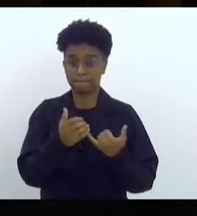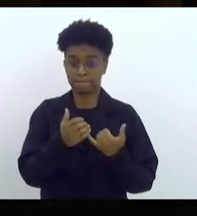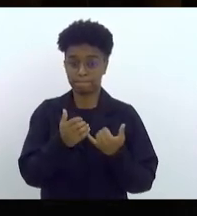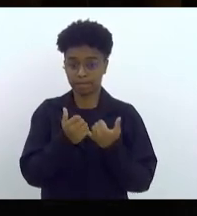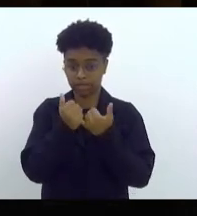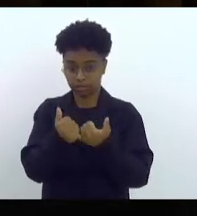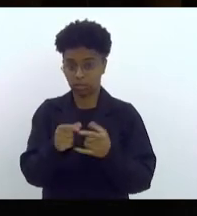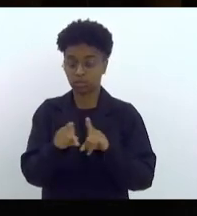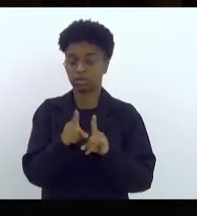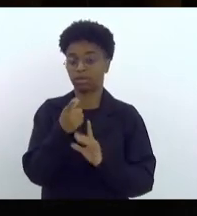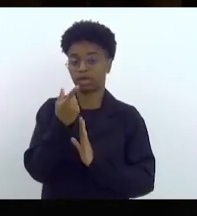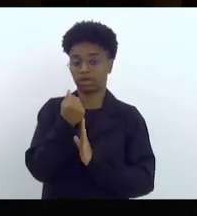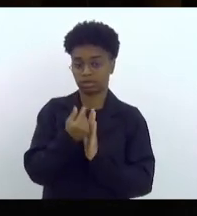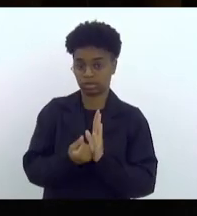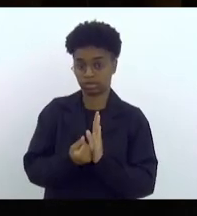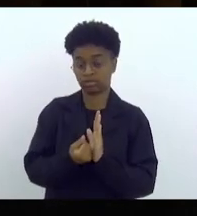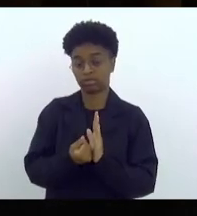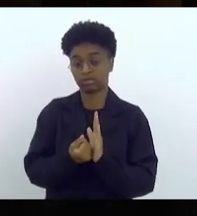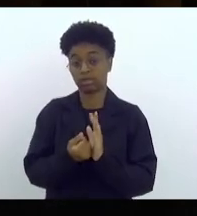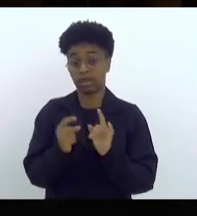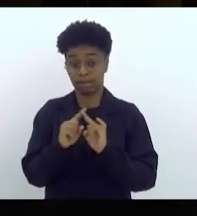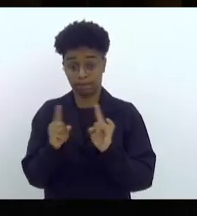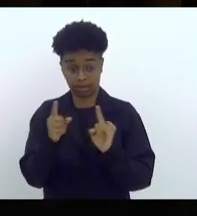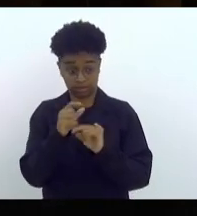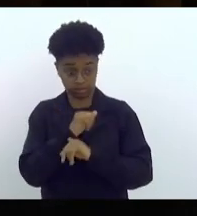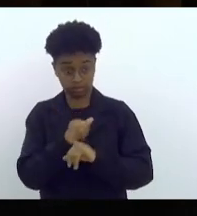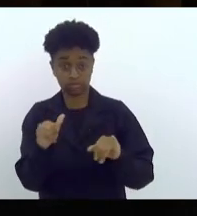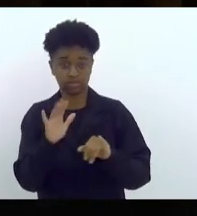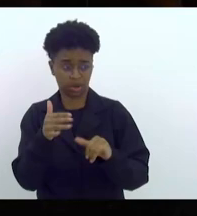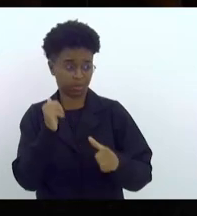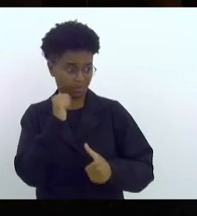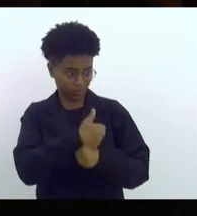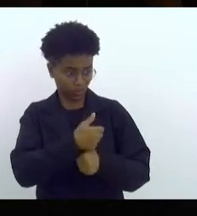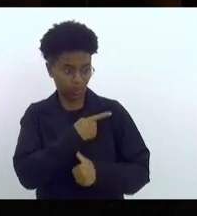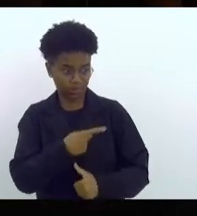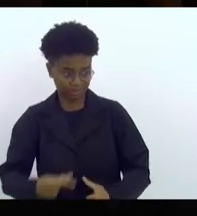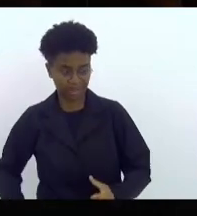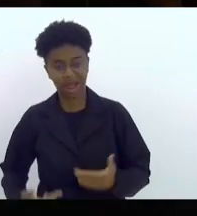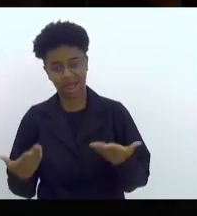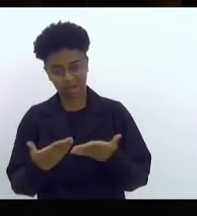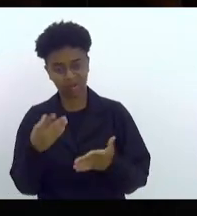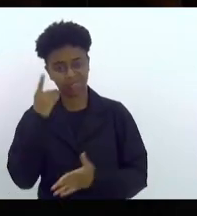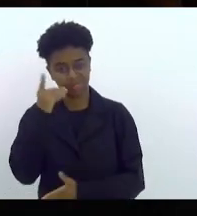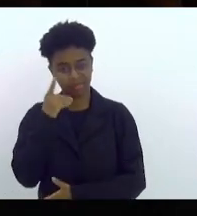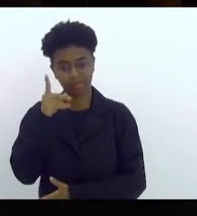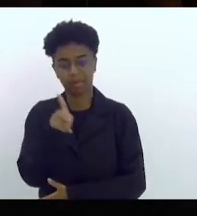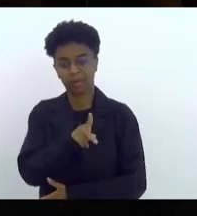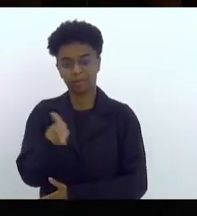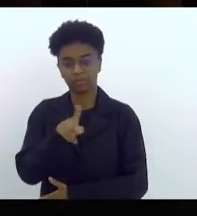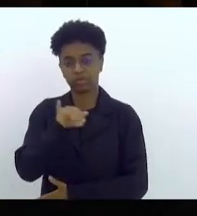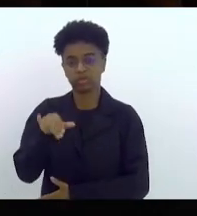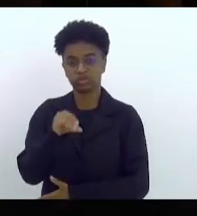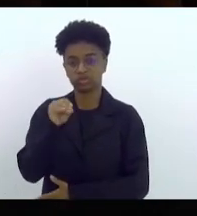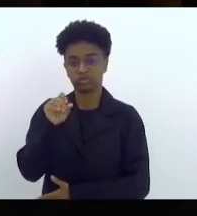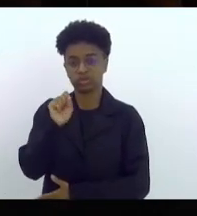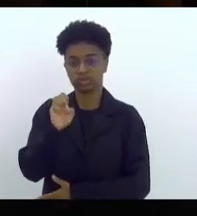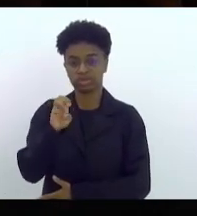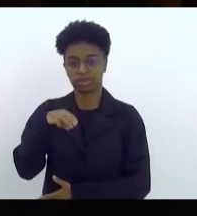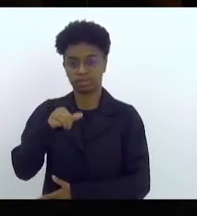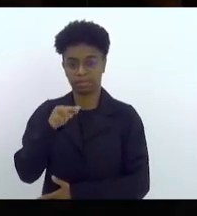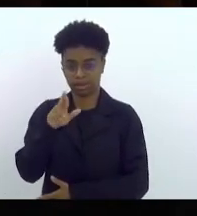passagem, senhora presidente, senhor presidente, que já mudou, agora é o nosso deputado, professor José Mar,